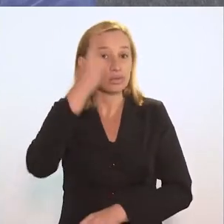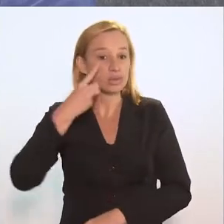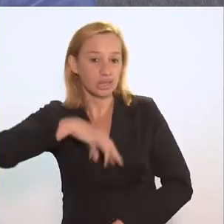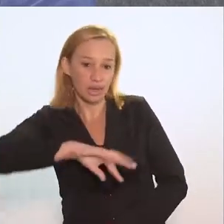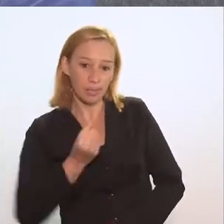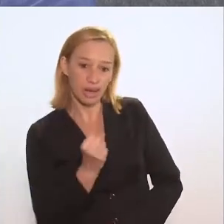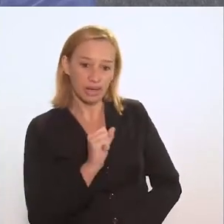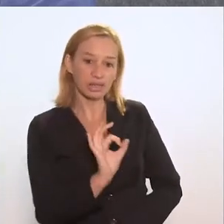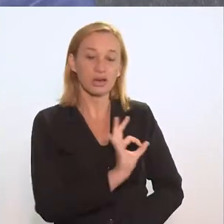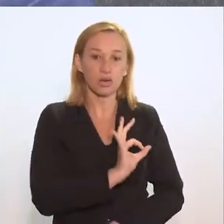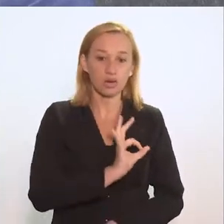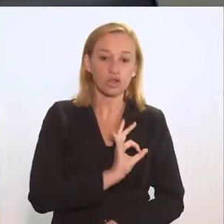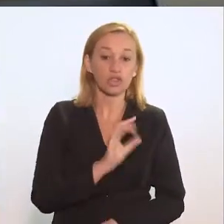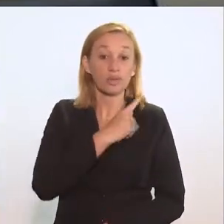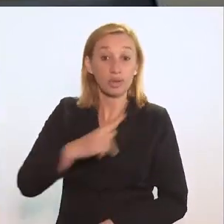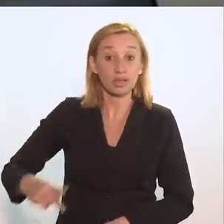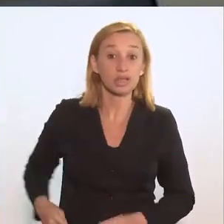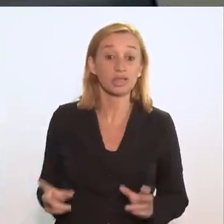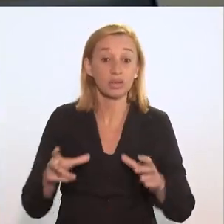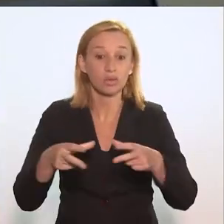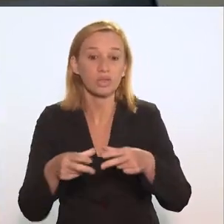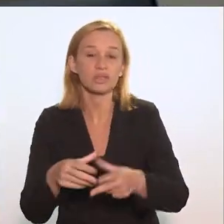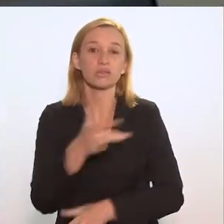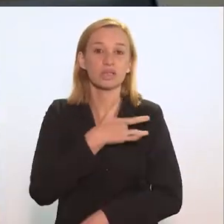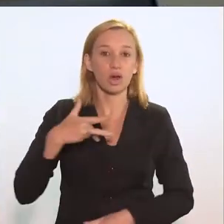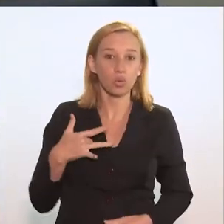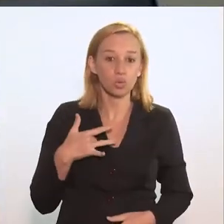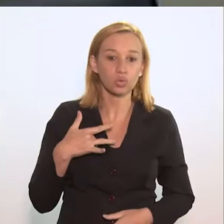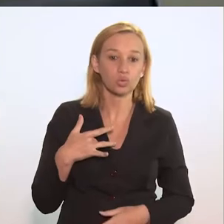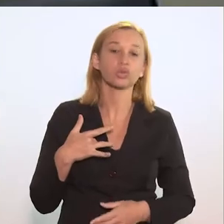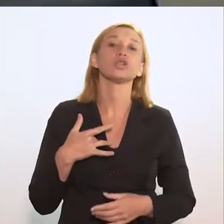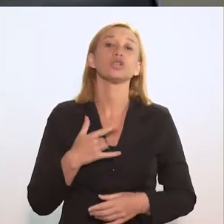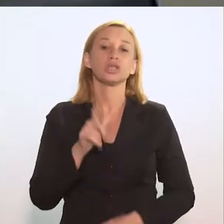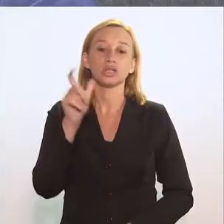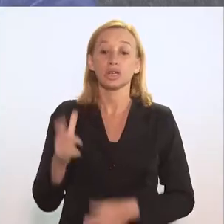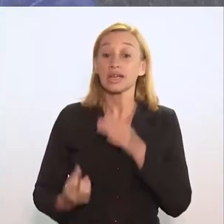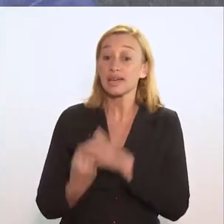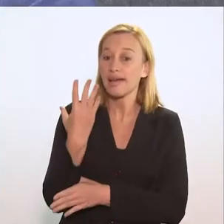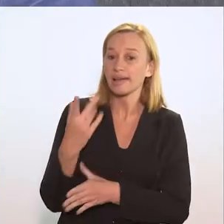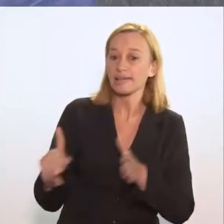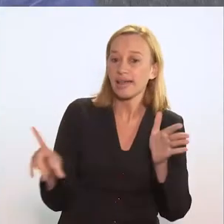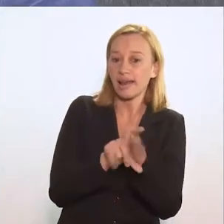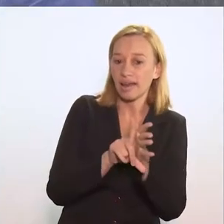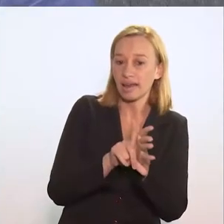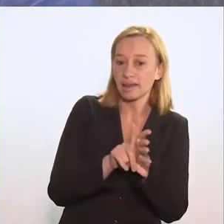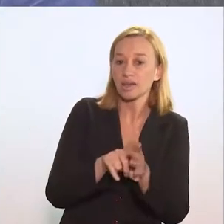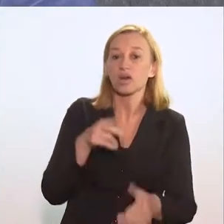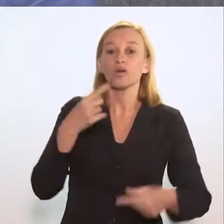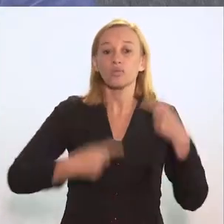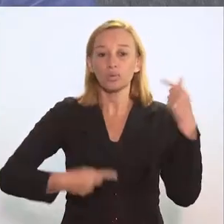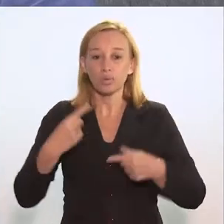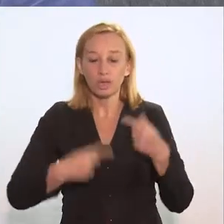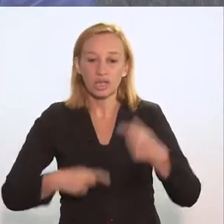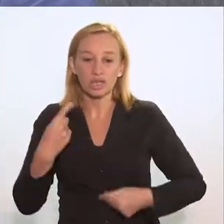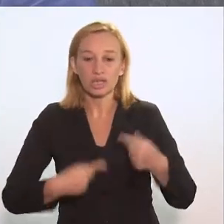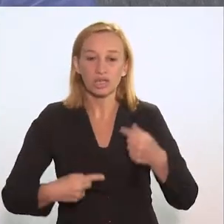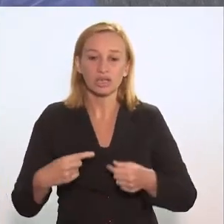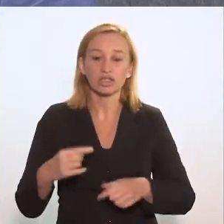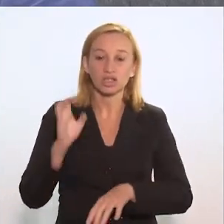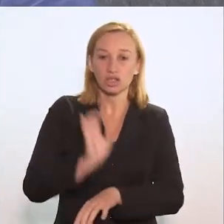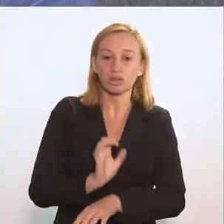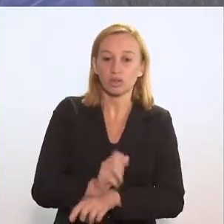Além da deputada Marta Rocha, que é presidente da Comissão de Saúde e autora da lei que instituiu uma política